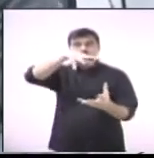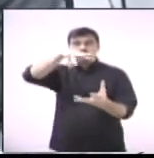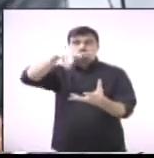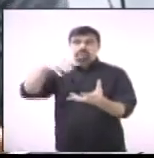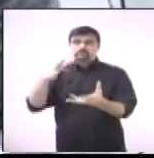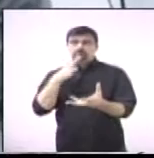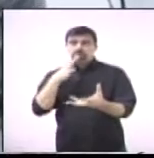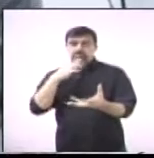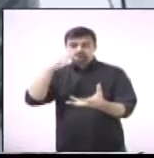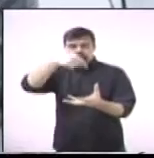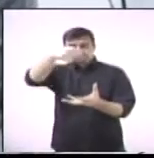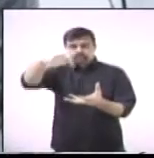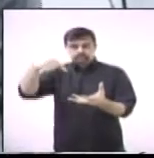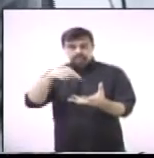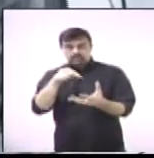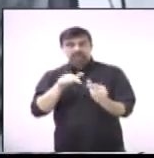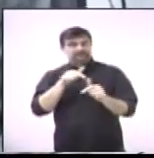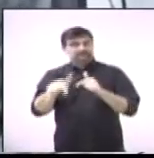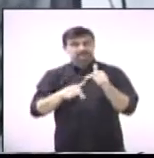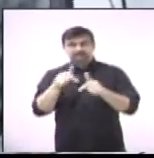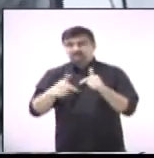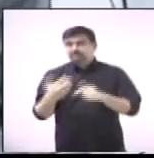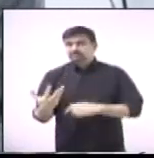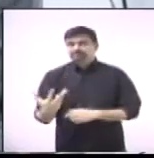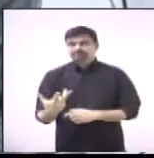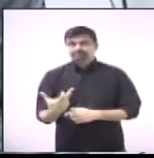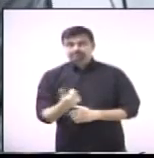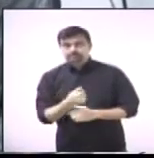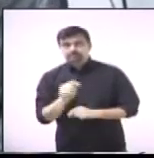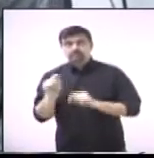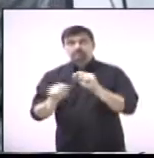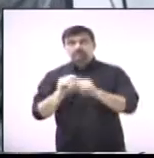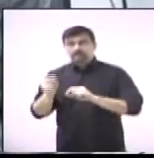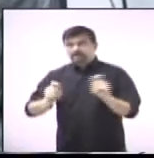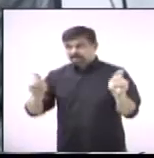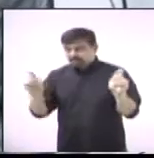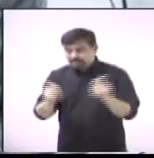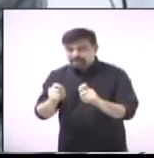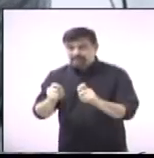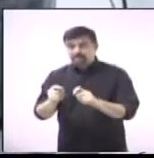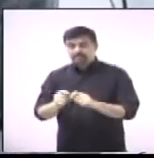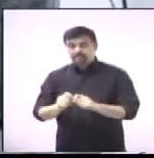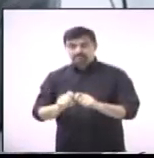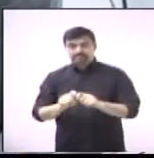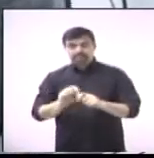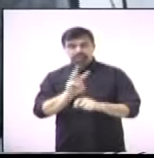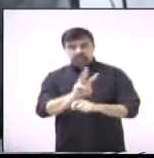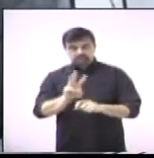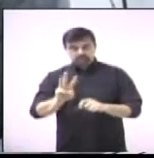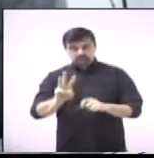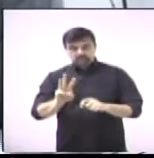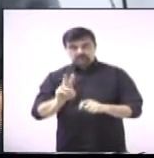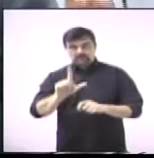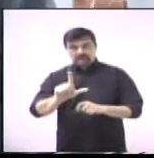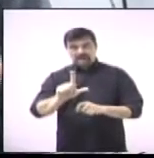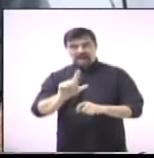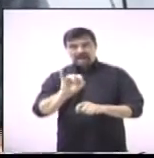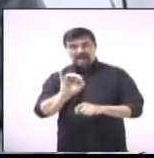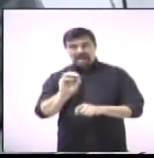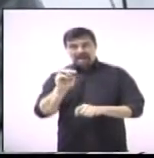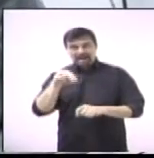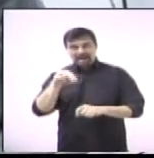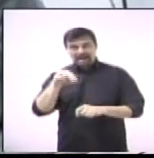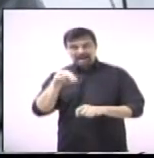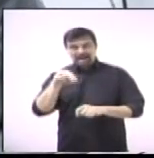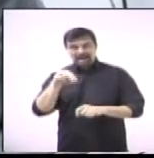referência de uma série de serviços prestados. E quem tiver a oportunidade de entrar no site do Lions, eu faço questão